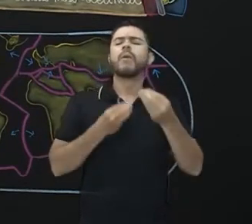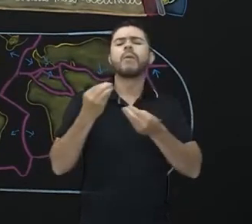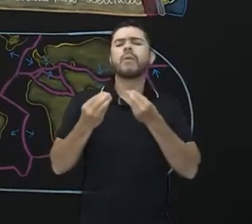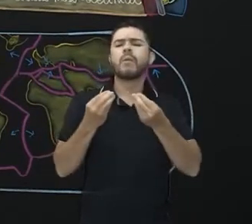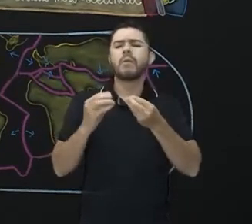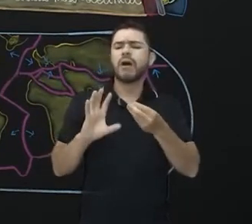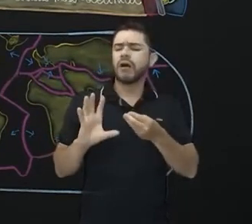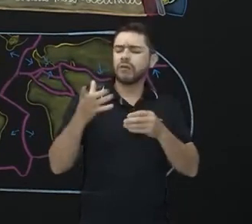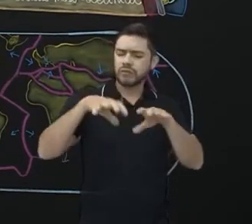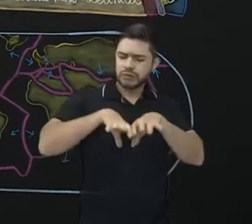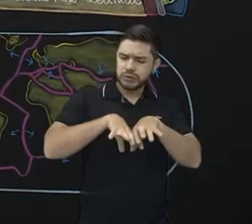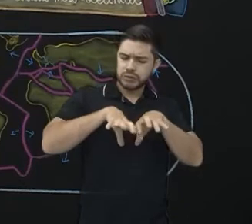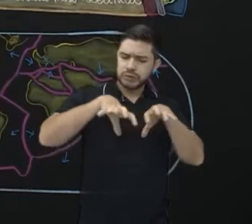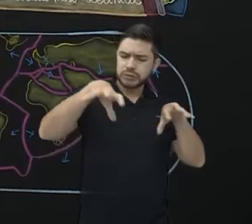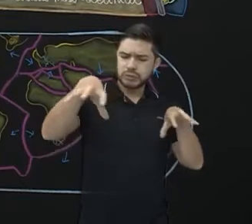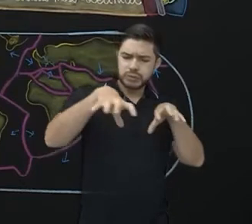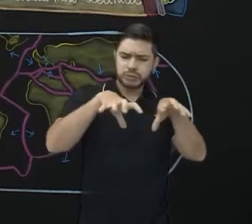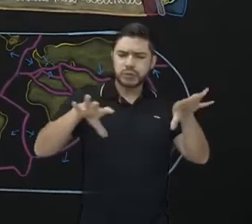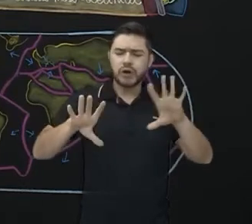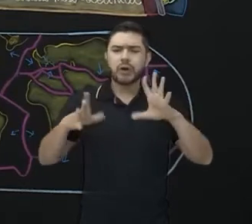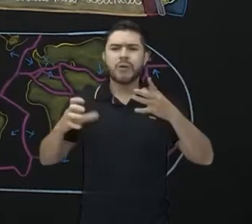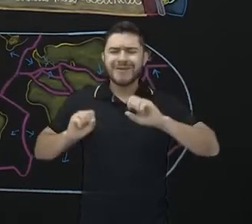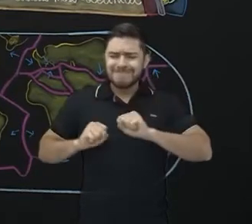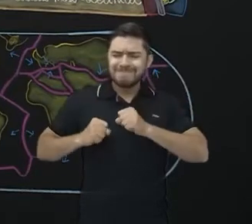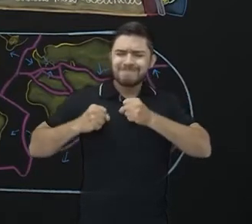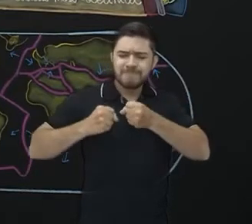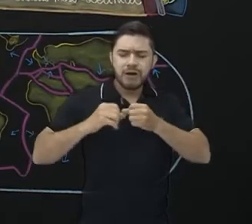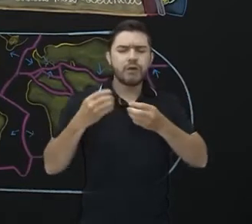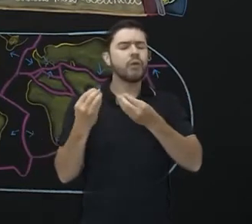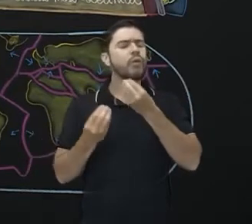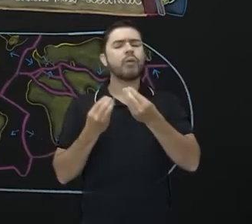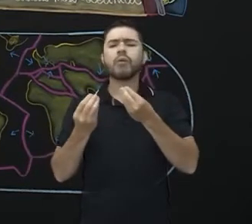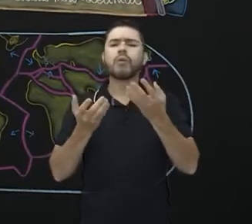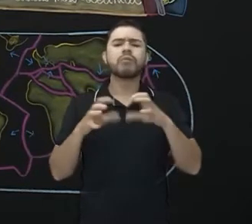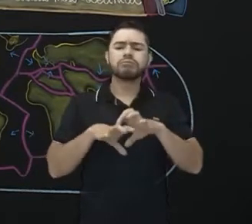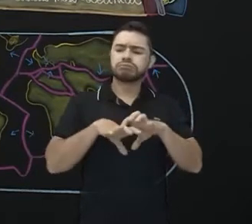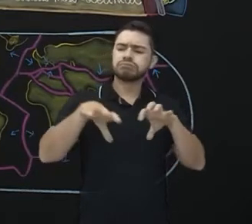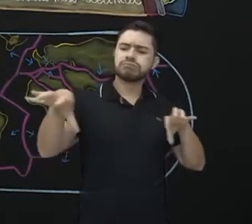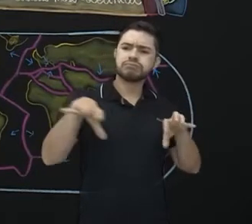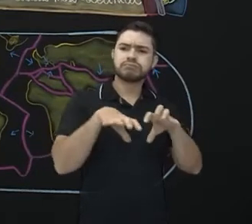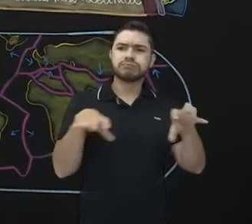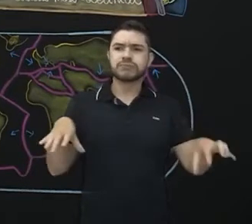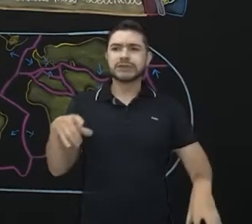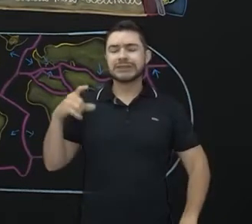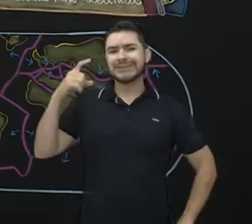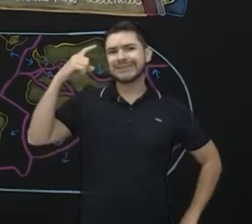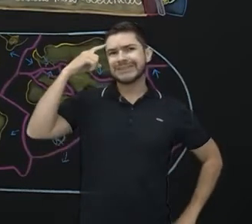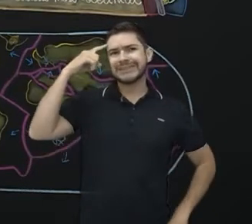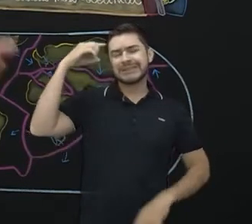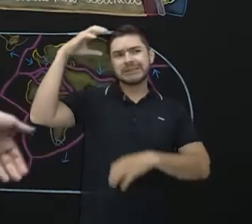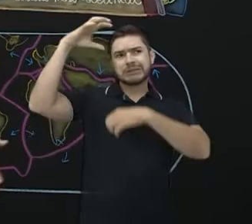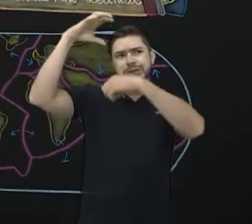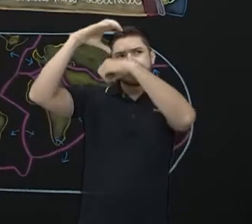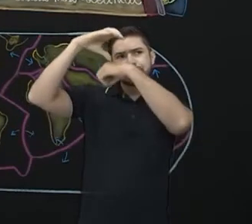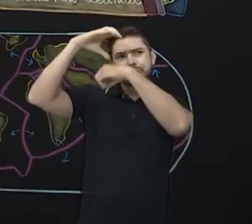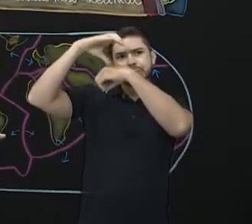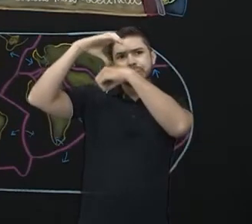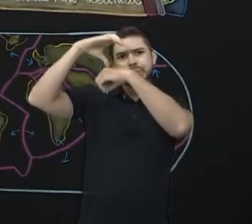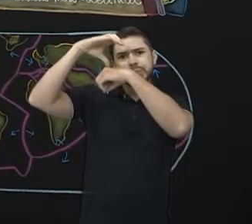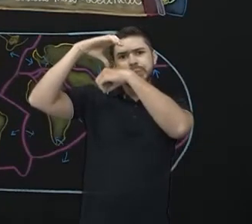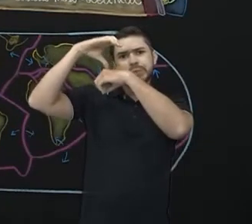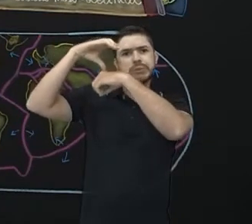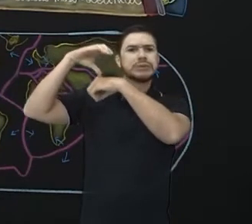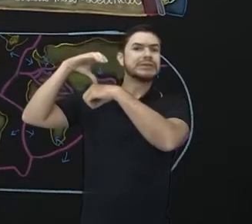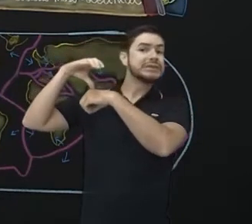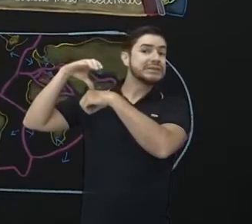mover? Qual era o combustível? Que forças fez isso acontecer? E aí deu uma interrogação na cabeça dele, porque ele de fato